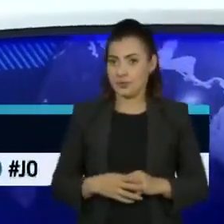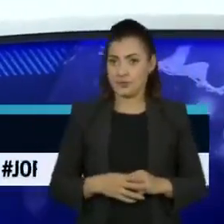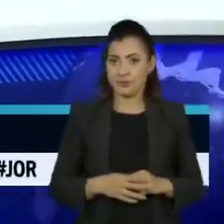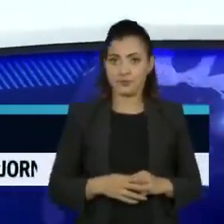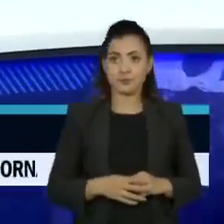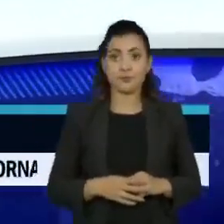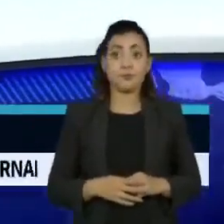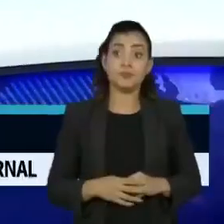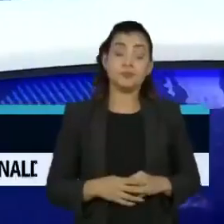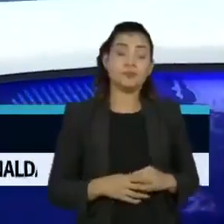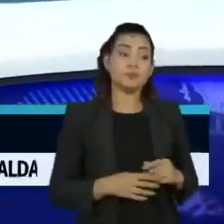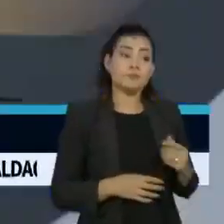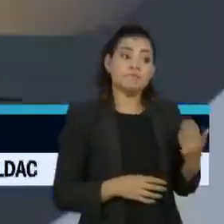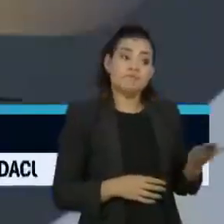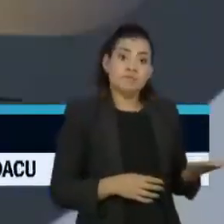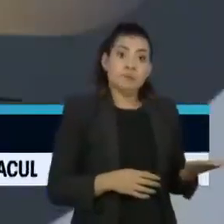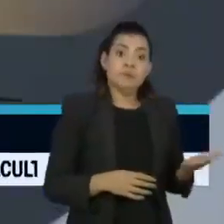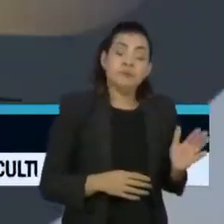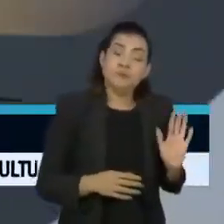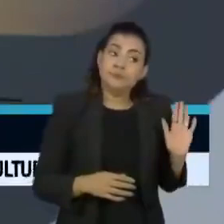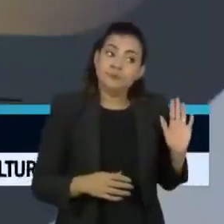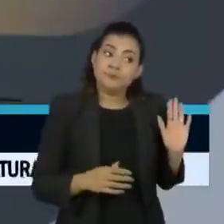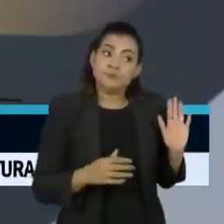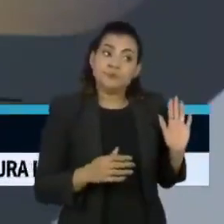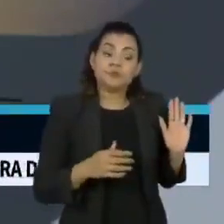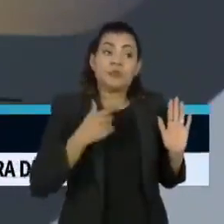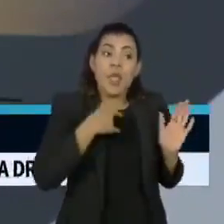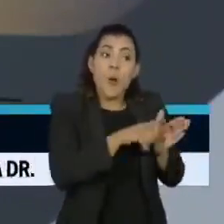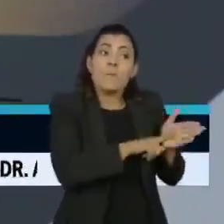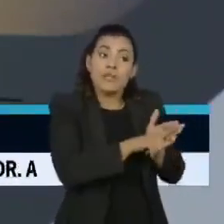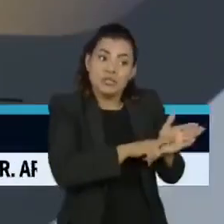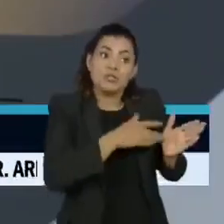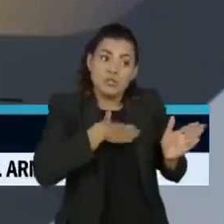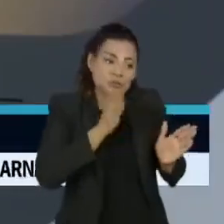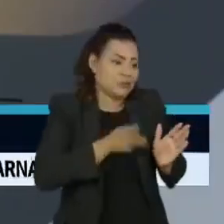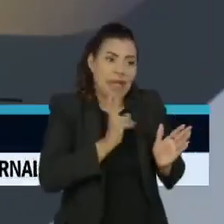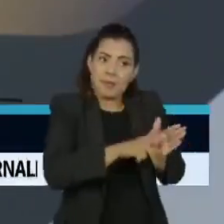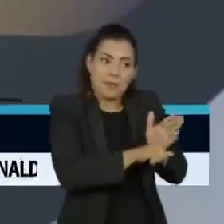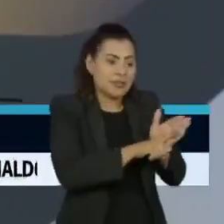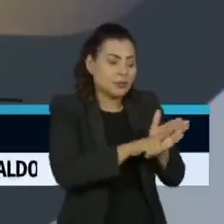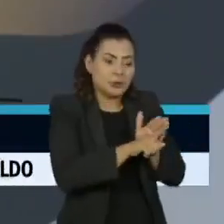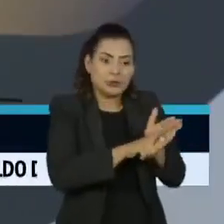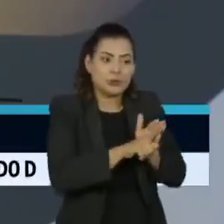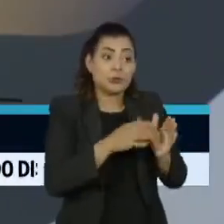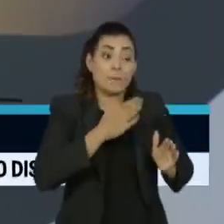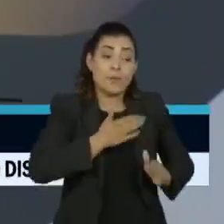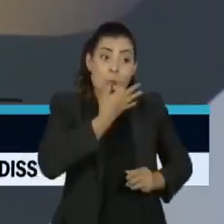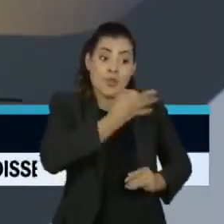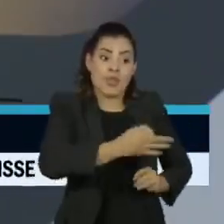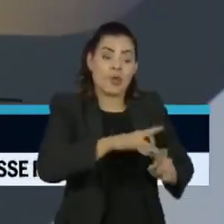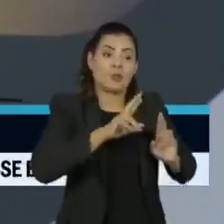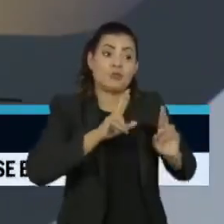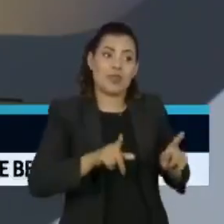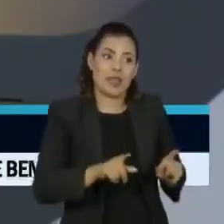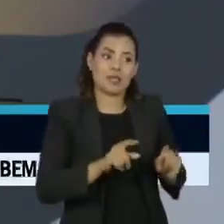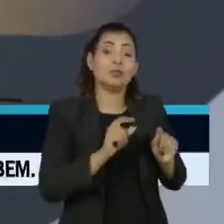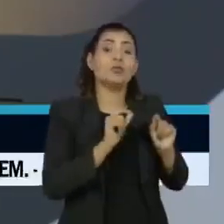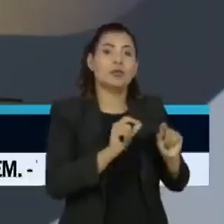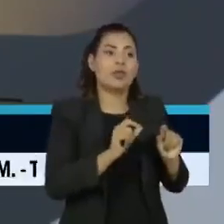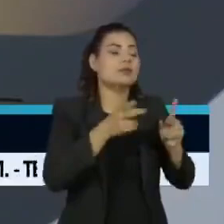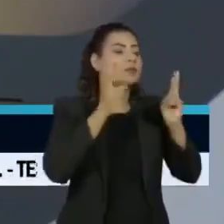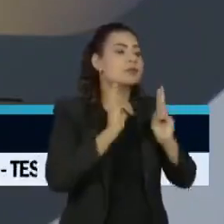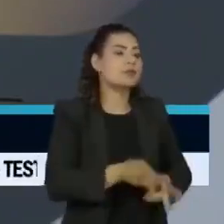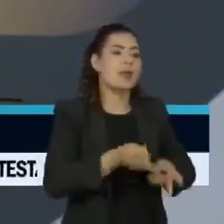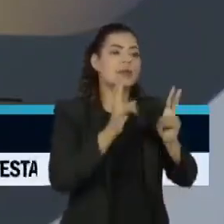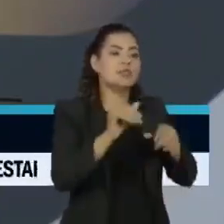Veja, por hábito de pesquisador, a minha visão é sempre ver